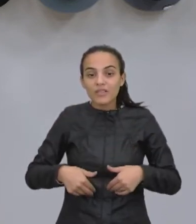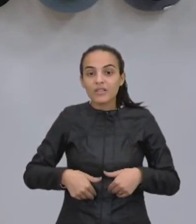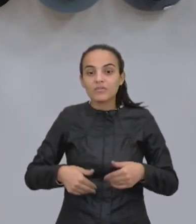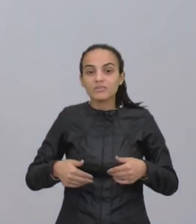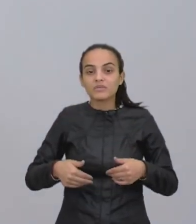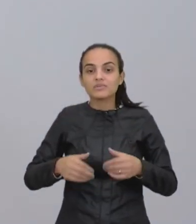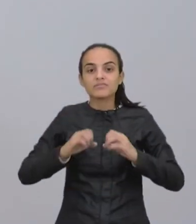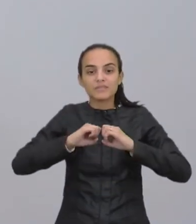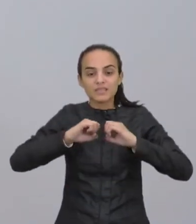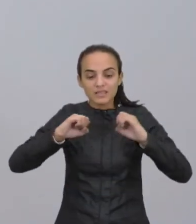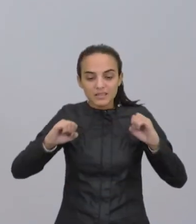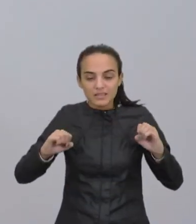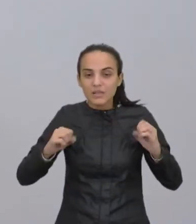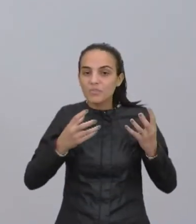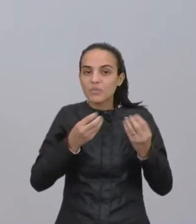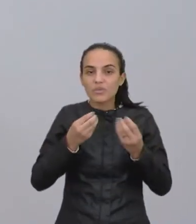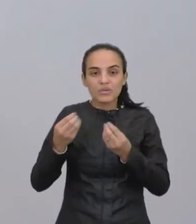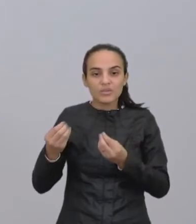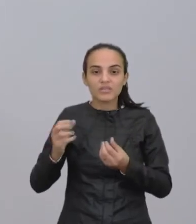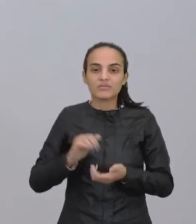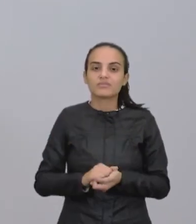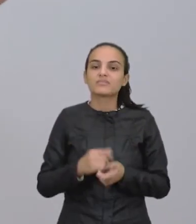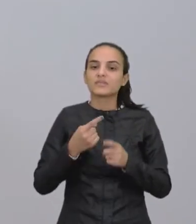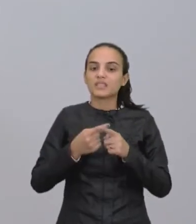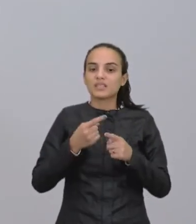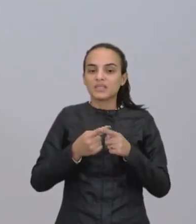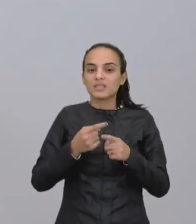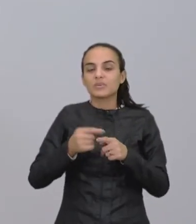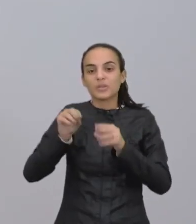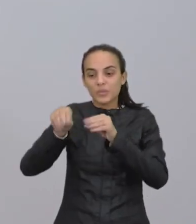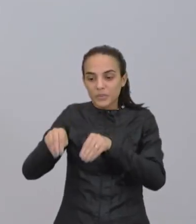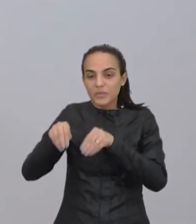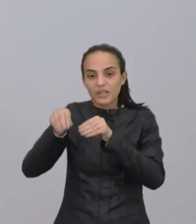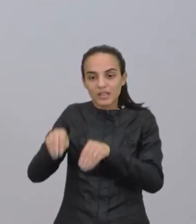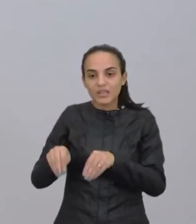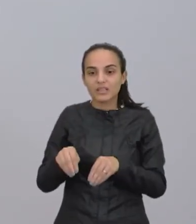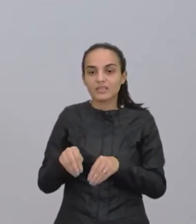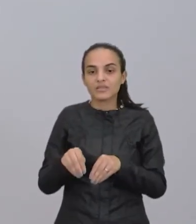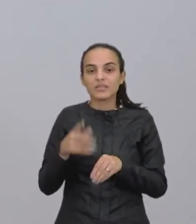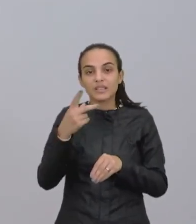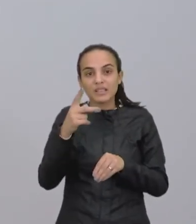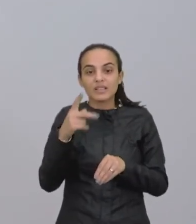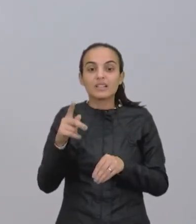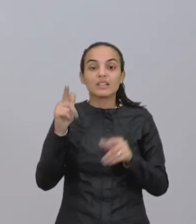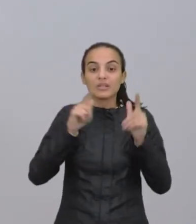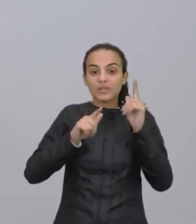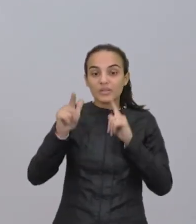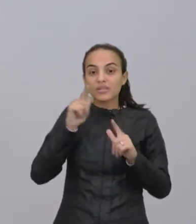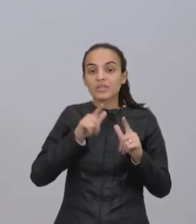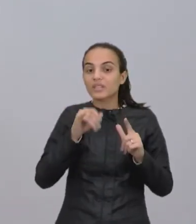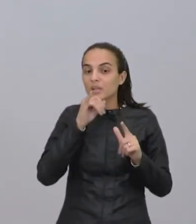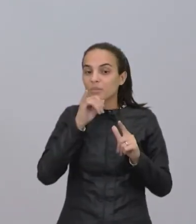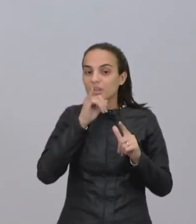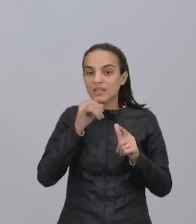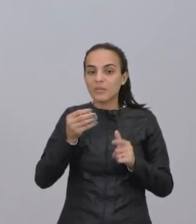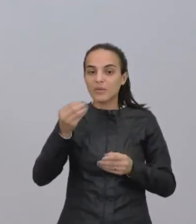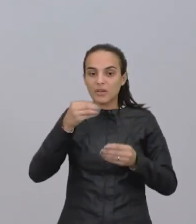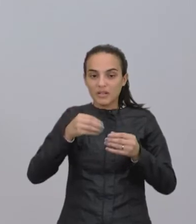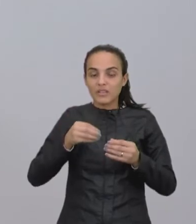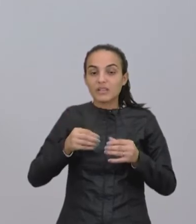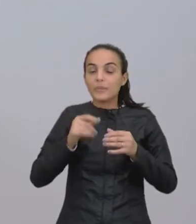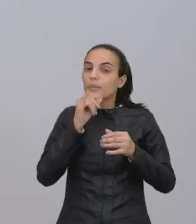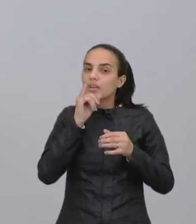dele e tá cheio. cheio. De coisa lá dentro. Justamente porque o microplástico, ele consegue ali encher mesmo, né,